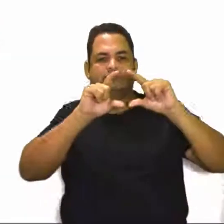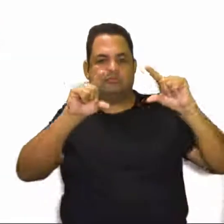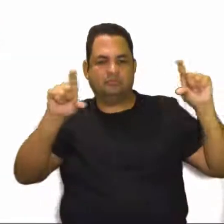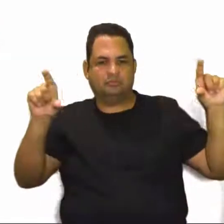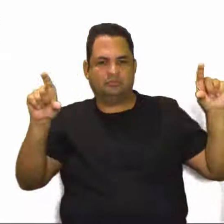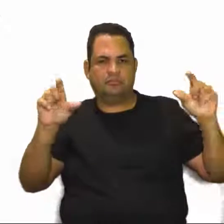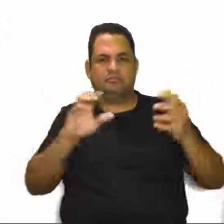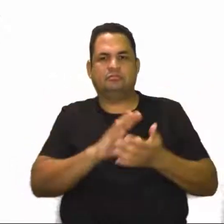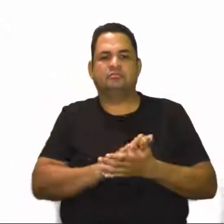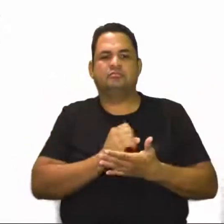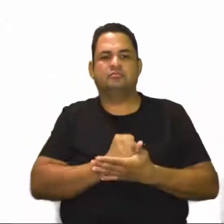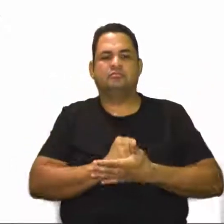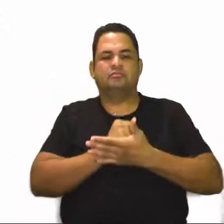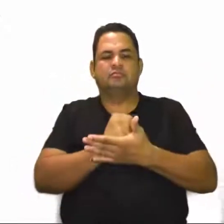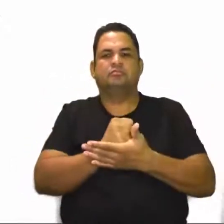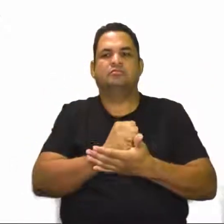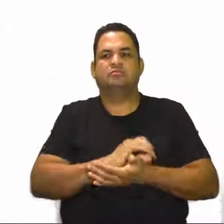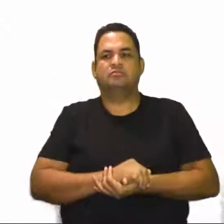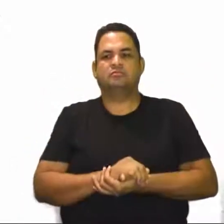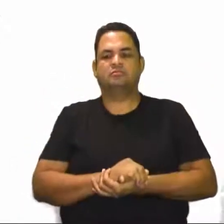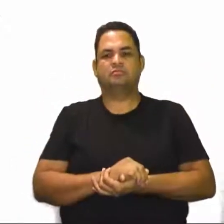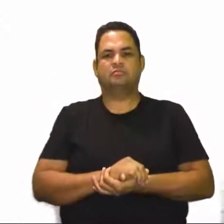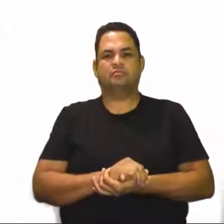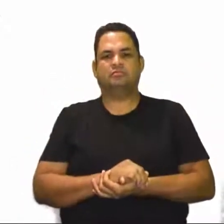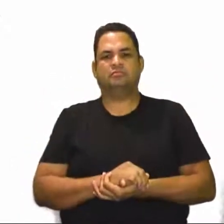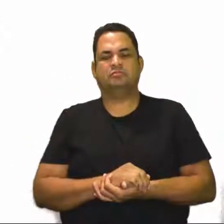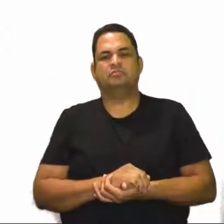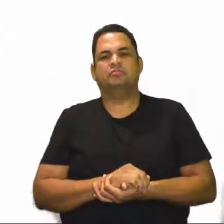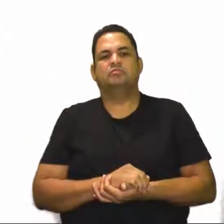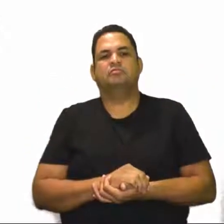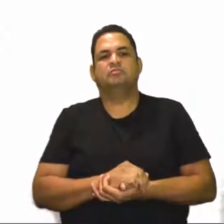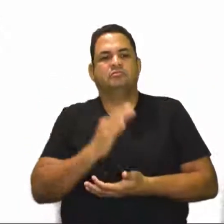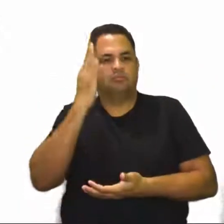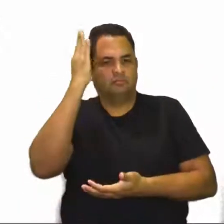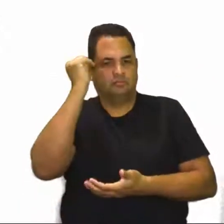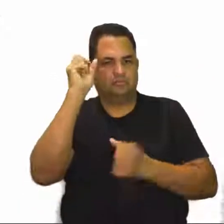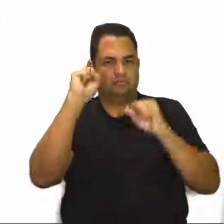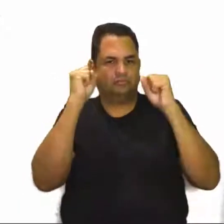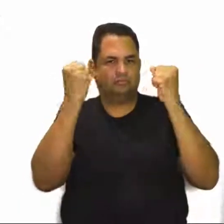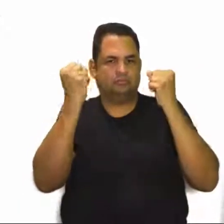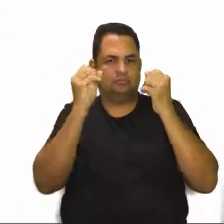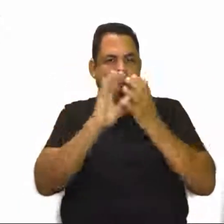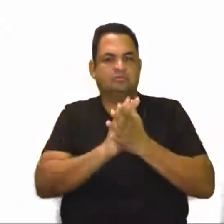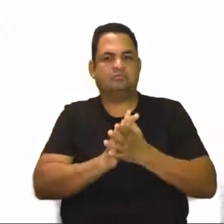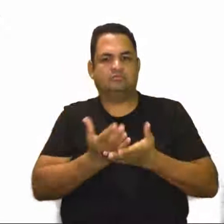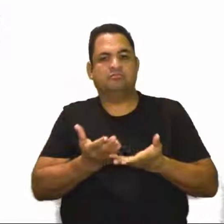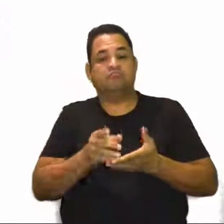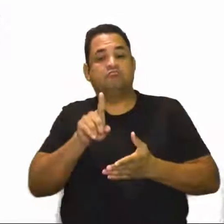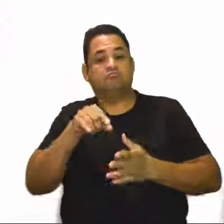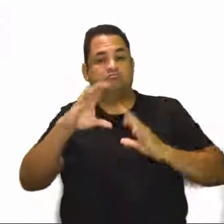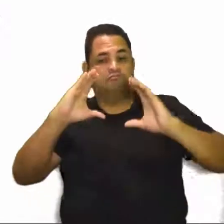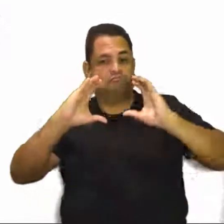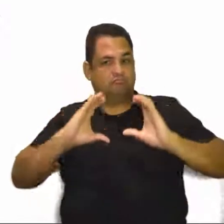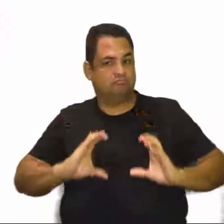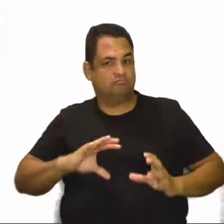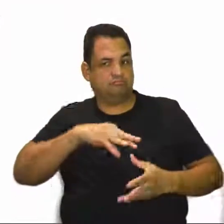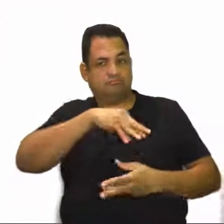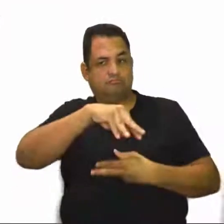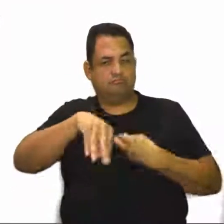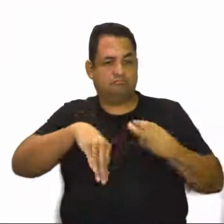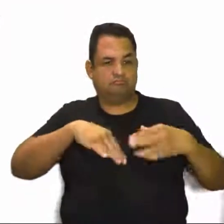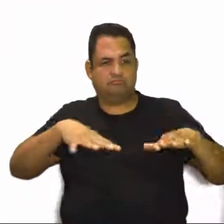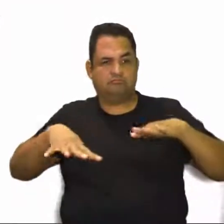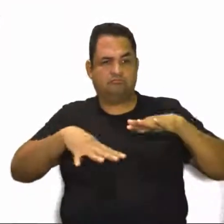Professora Iris, me ajude no enunciado. Vamos lá, então. Sabendo que a atividade física é um comportamento que